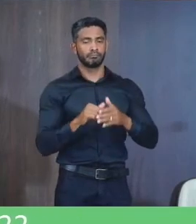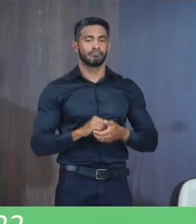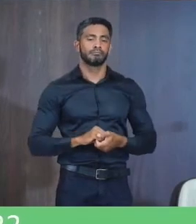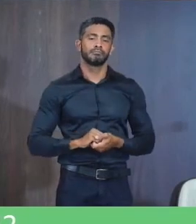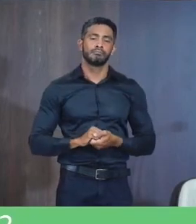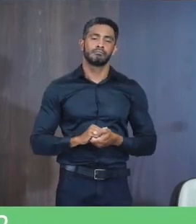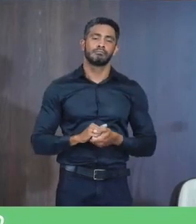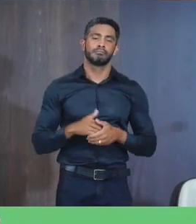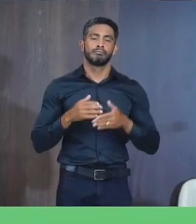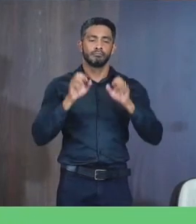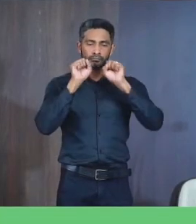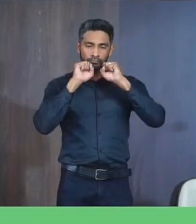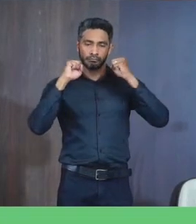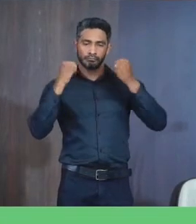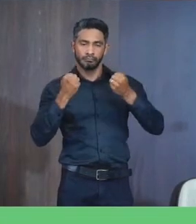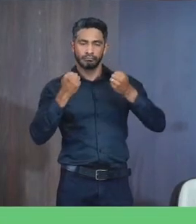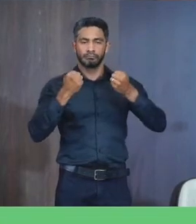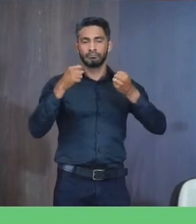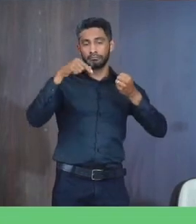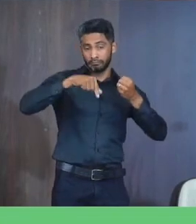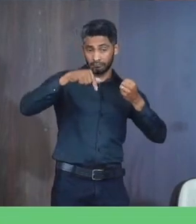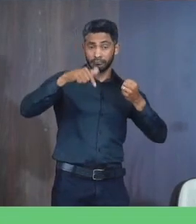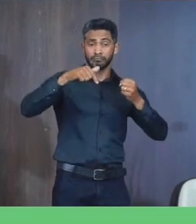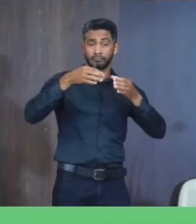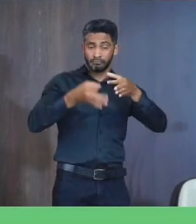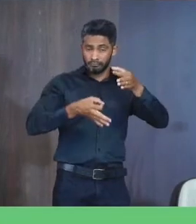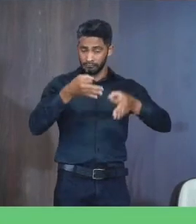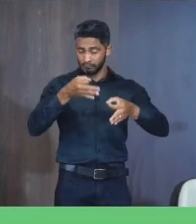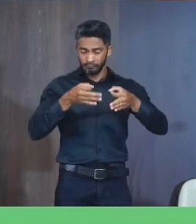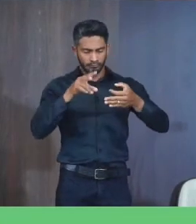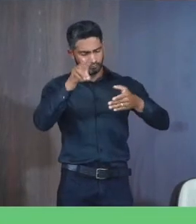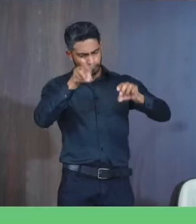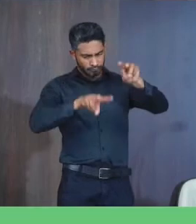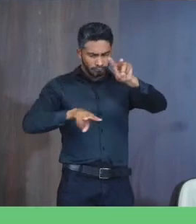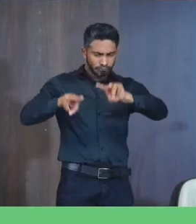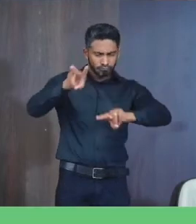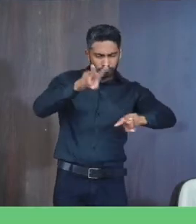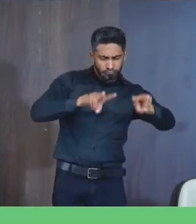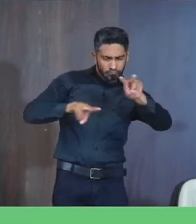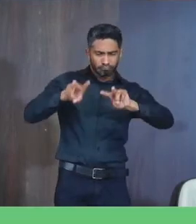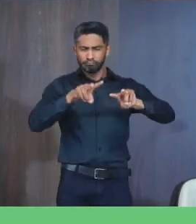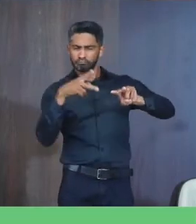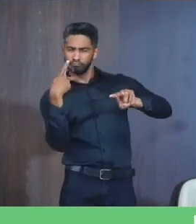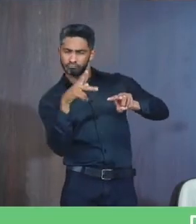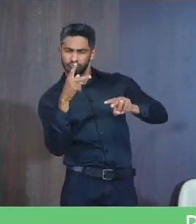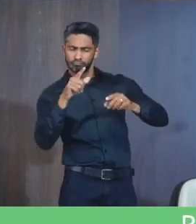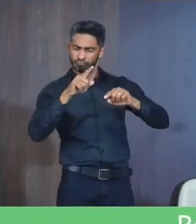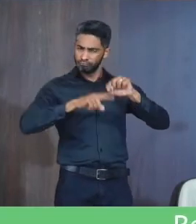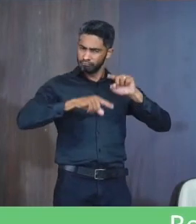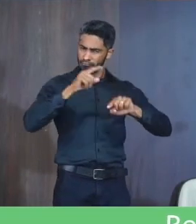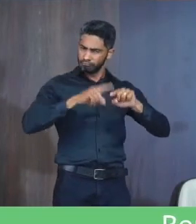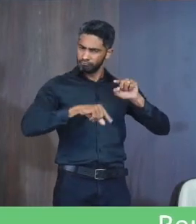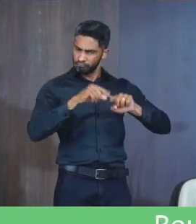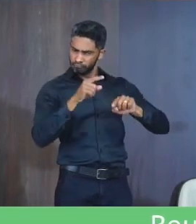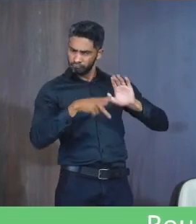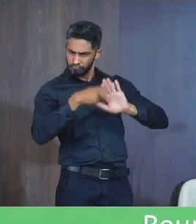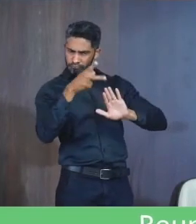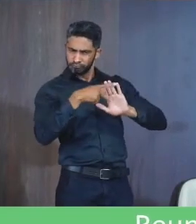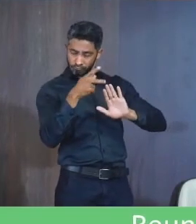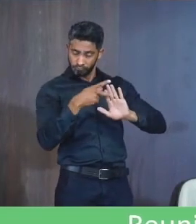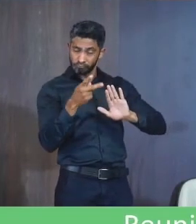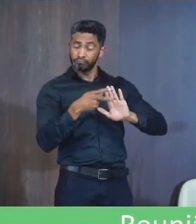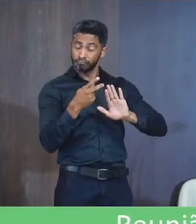A assessoria jurídica Desta casa Legislativa Analisou Os aspectos Legais E opinou Pela